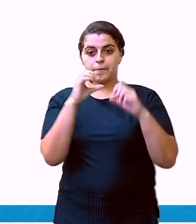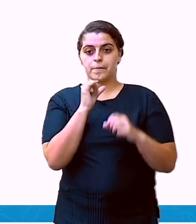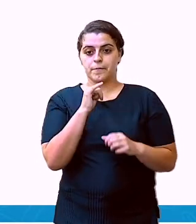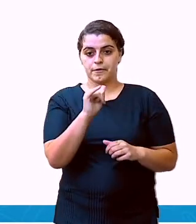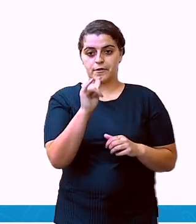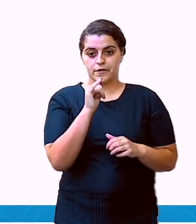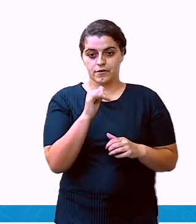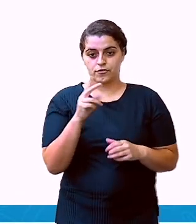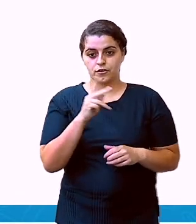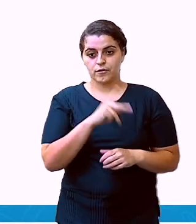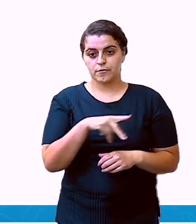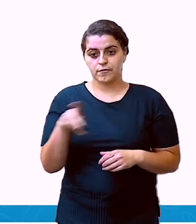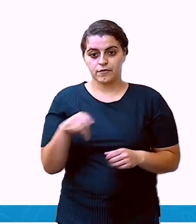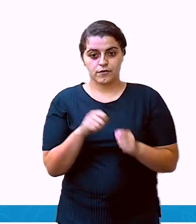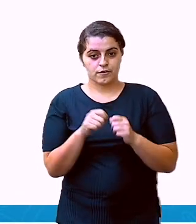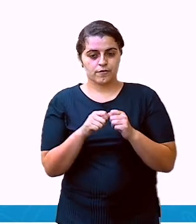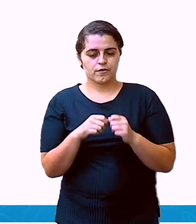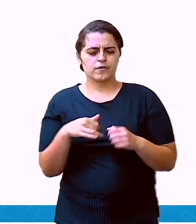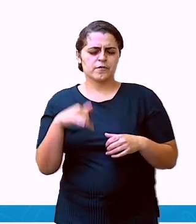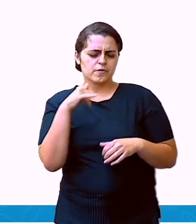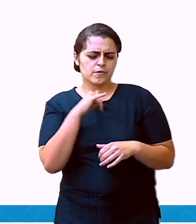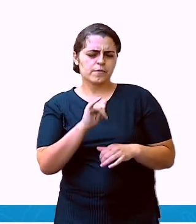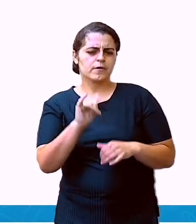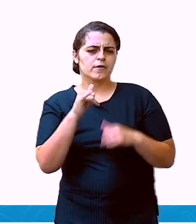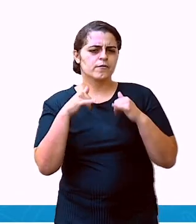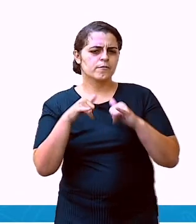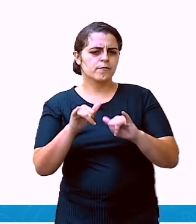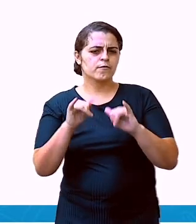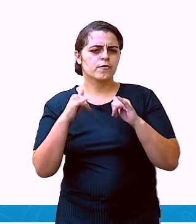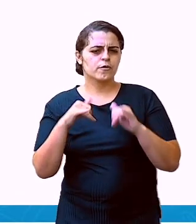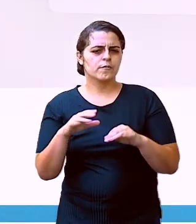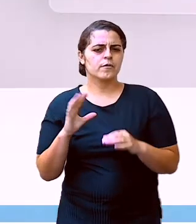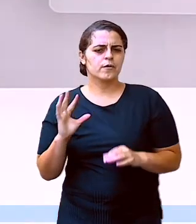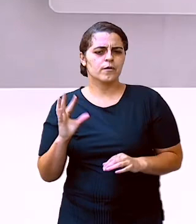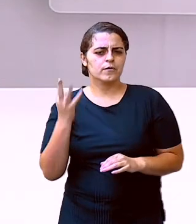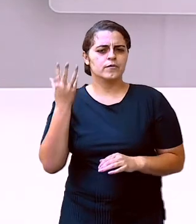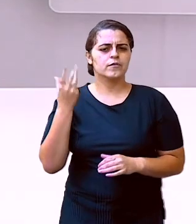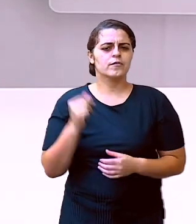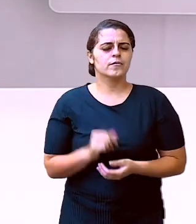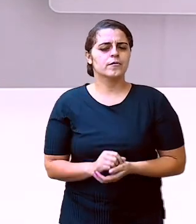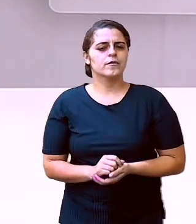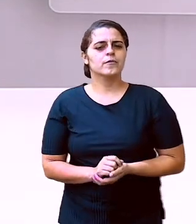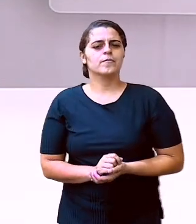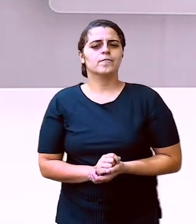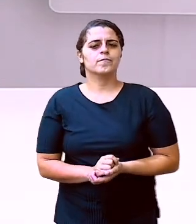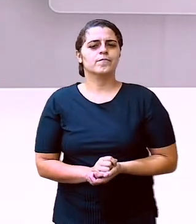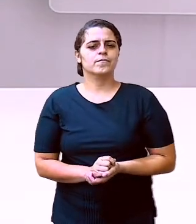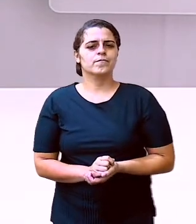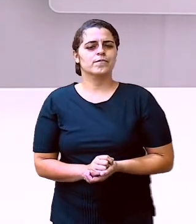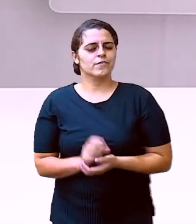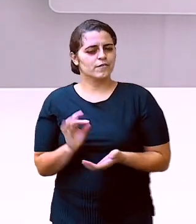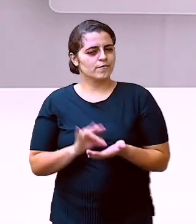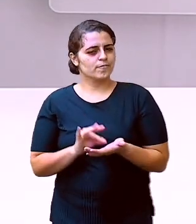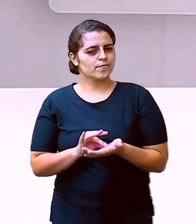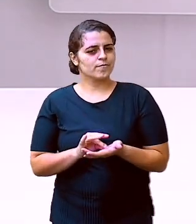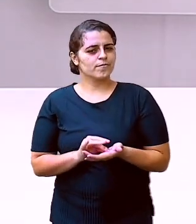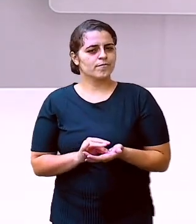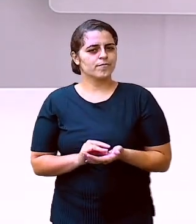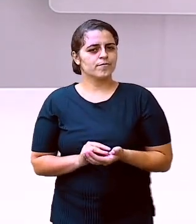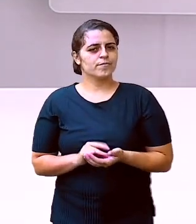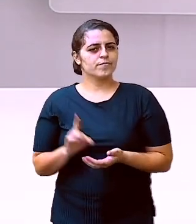que a Neuzinha fez foi para dar um recado ou informar alguma coisa. bilhete serve para isso. Não é mesmo?